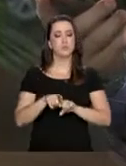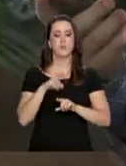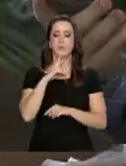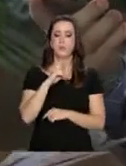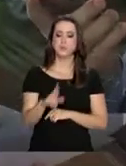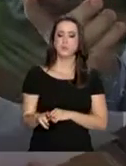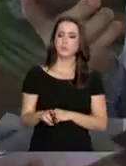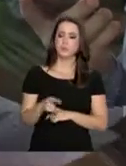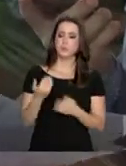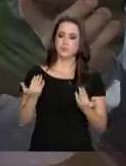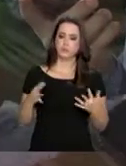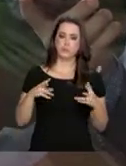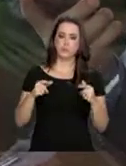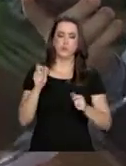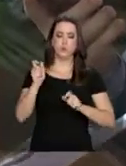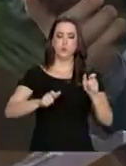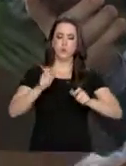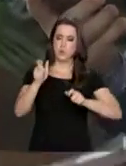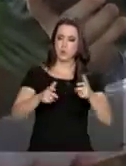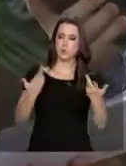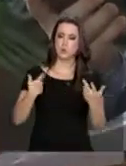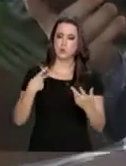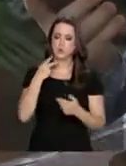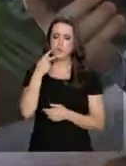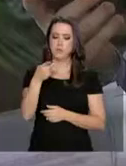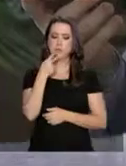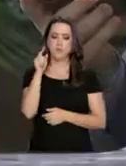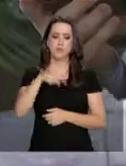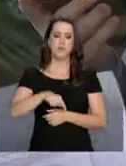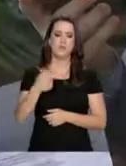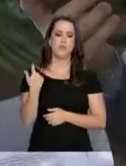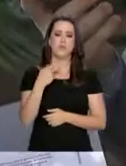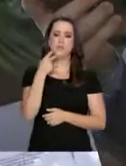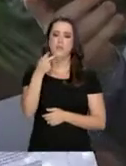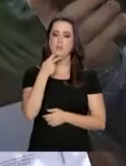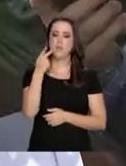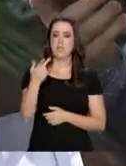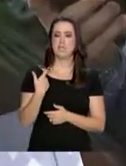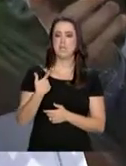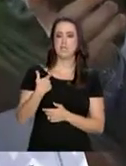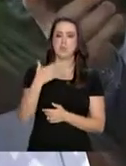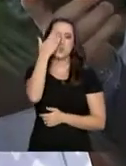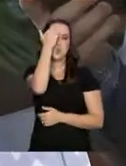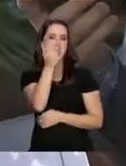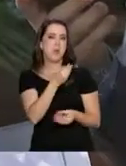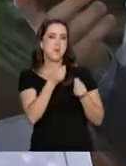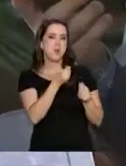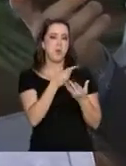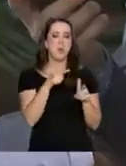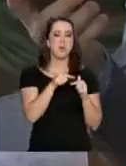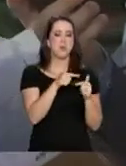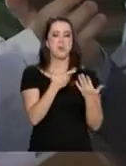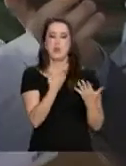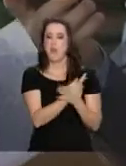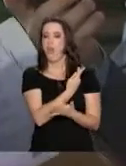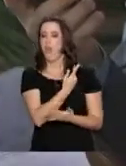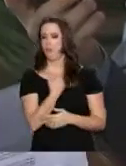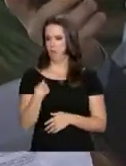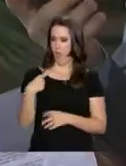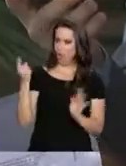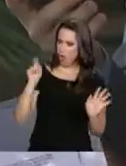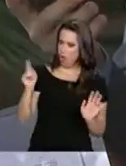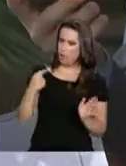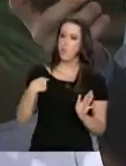resposta a todos aqueles que falavam que aqui a gente faz coisas de improviso. Ninguém trabalhou com improviso. Nós